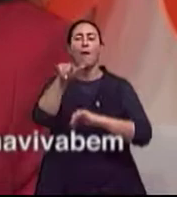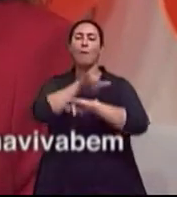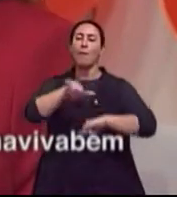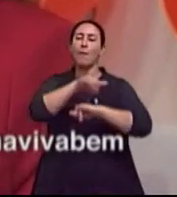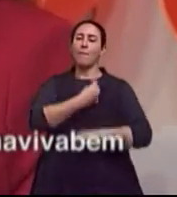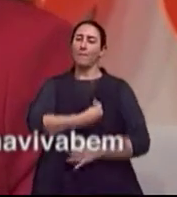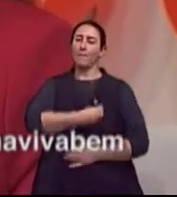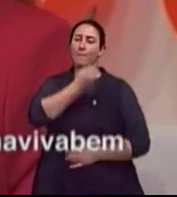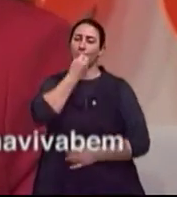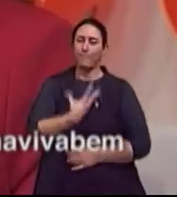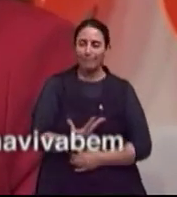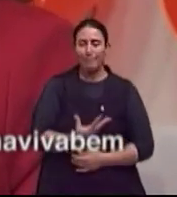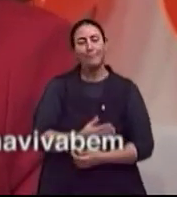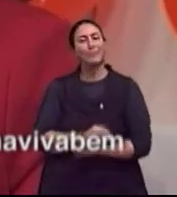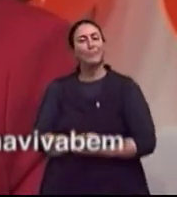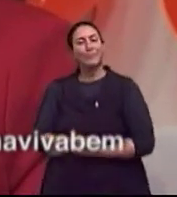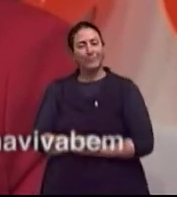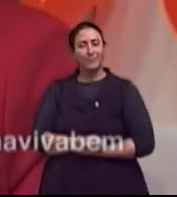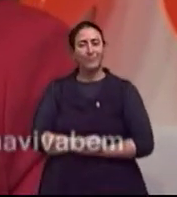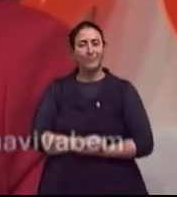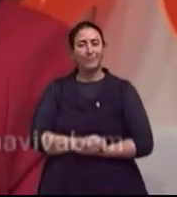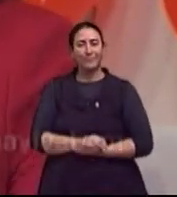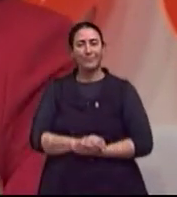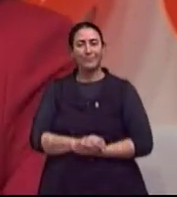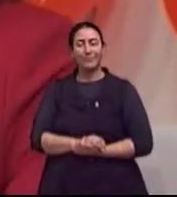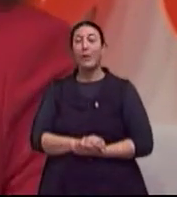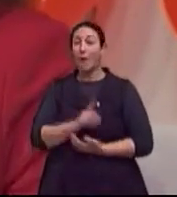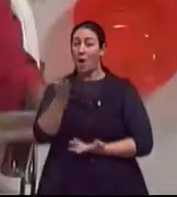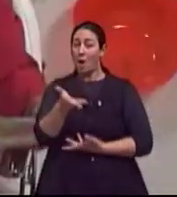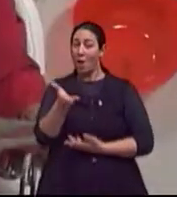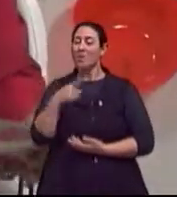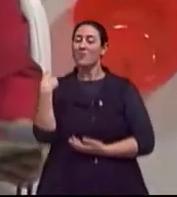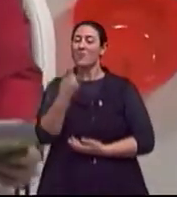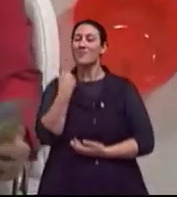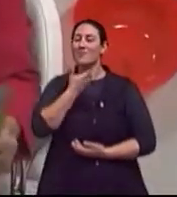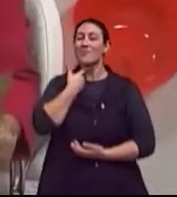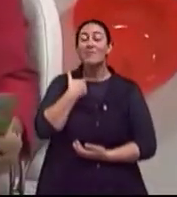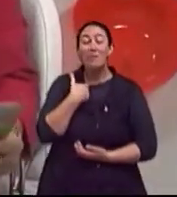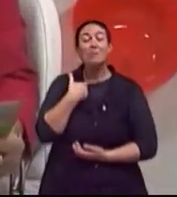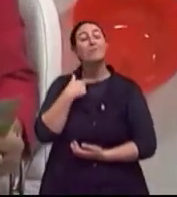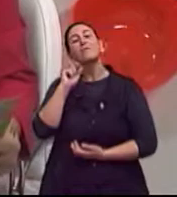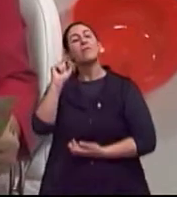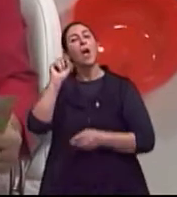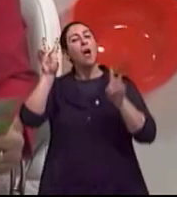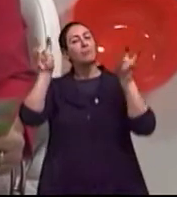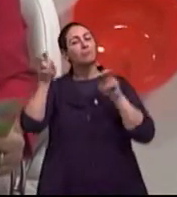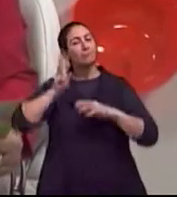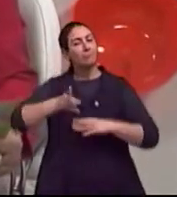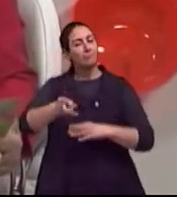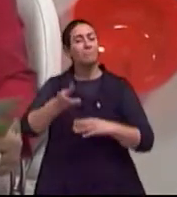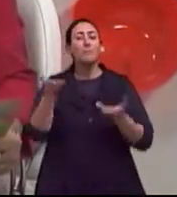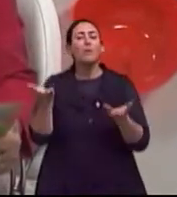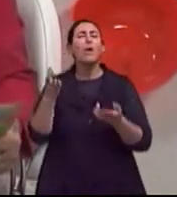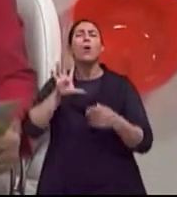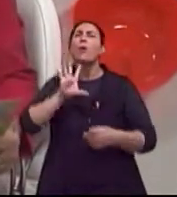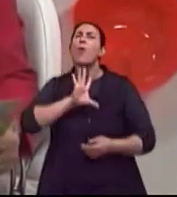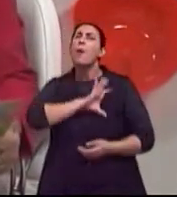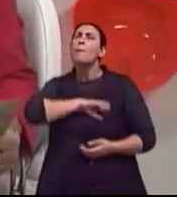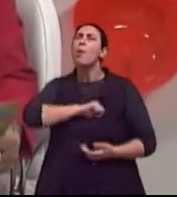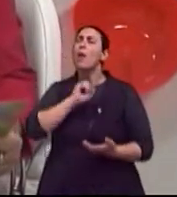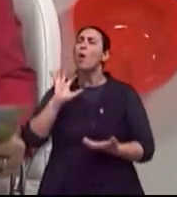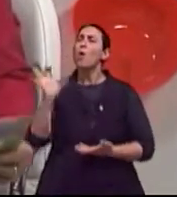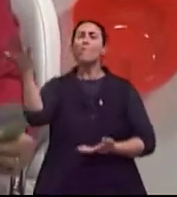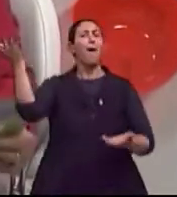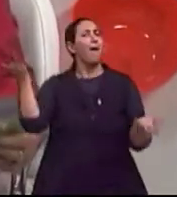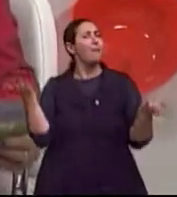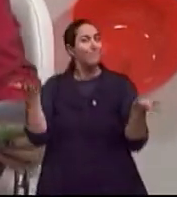barra programa Viva Bem. A gente gosta, hein? Continuamos nossa conversa quando o amor acontece na terceira